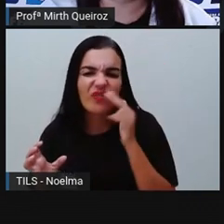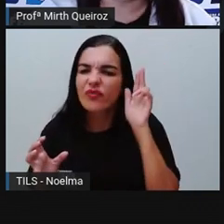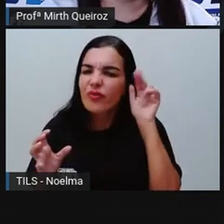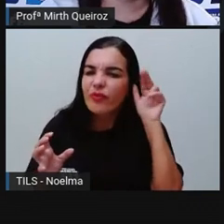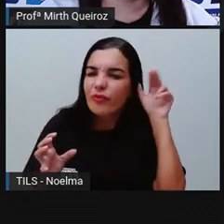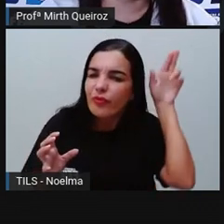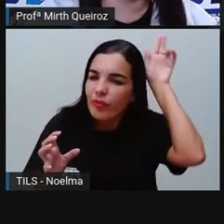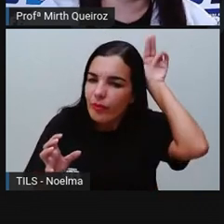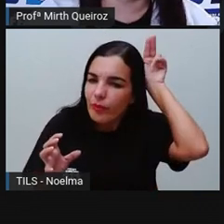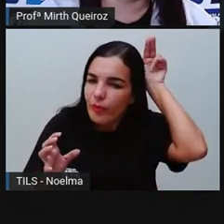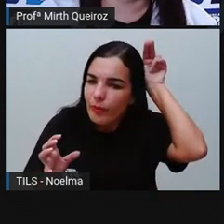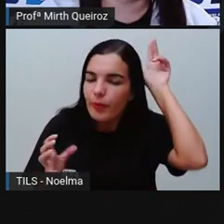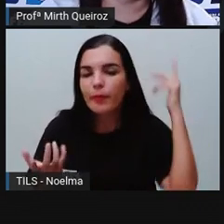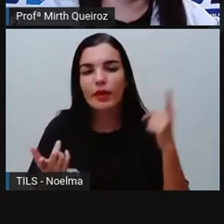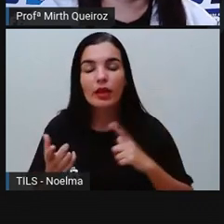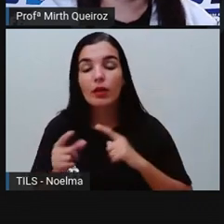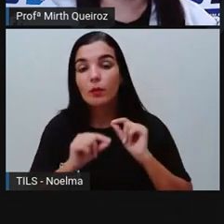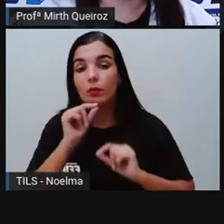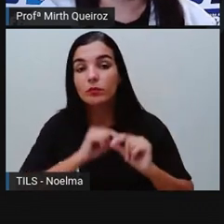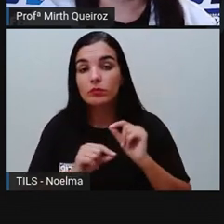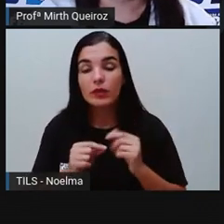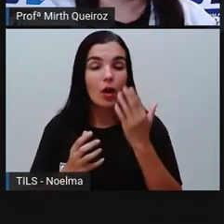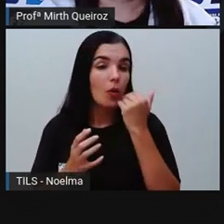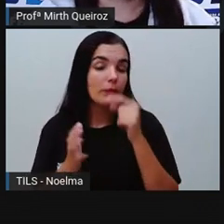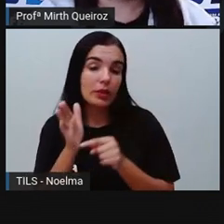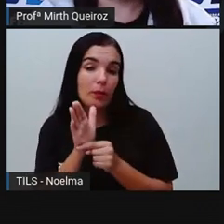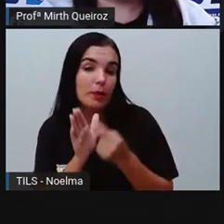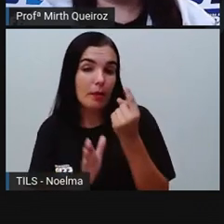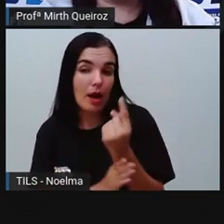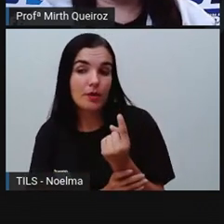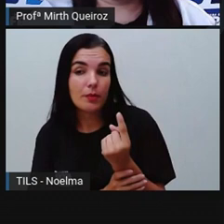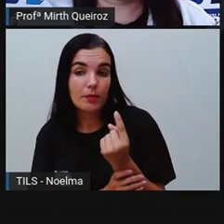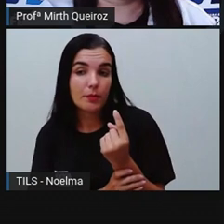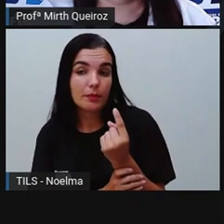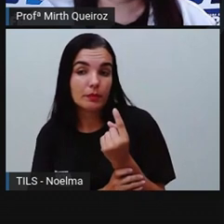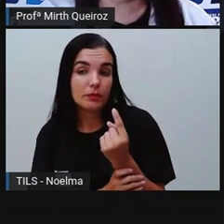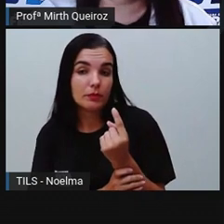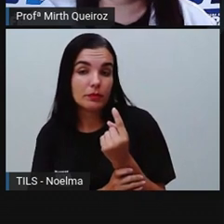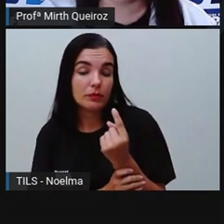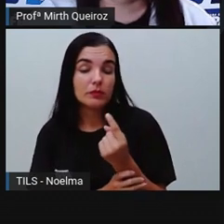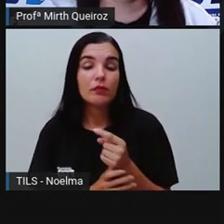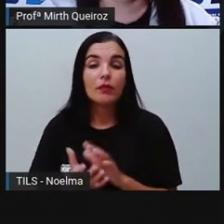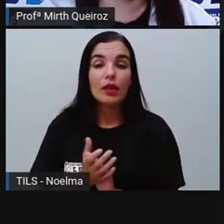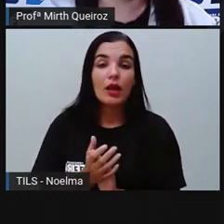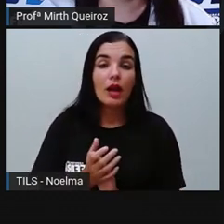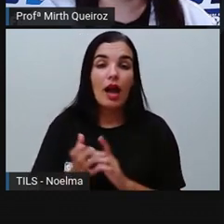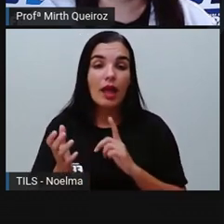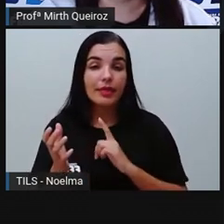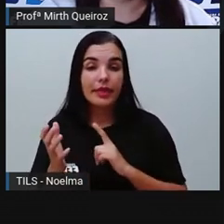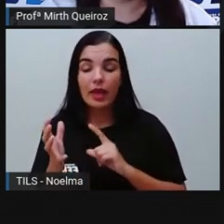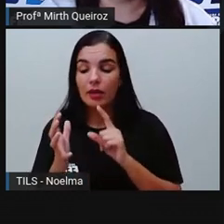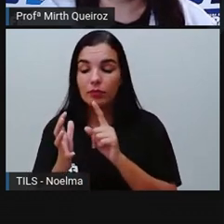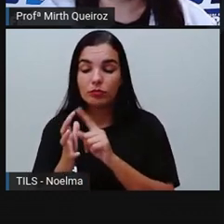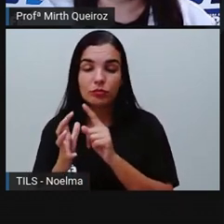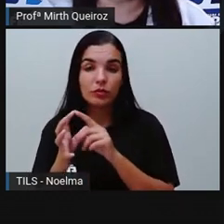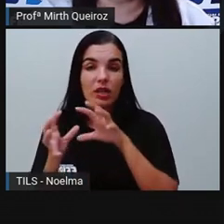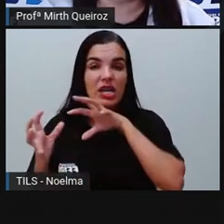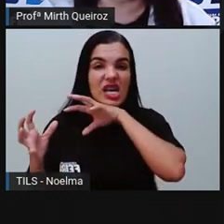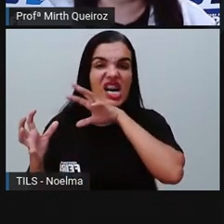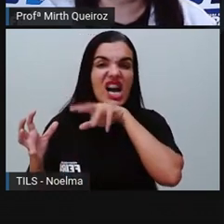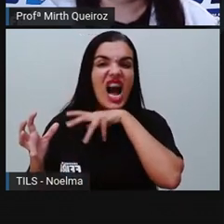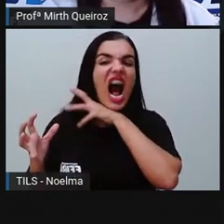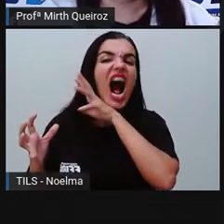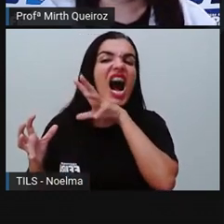produtor. O coelho seria o consumidor primário. E aí, gente tem um leão que se